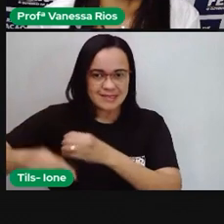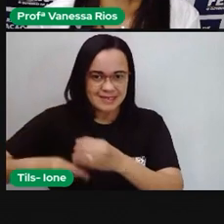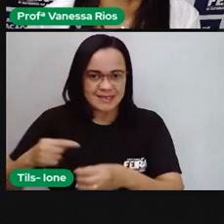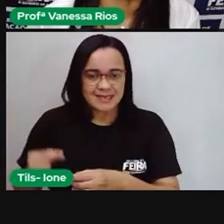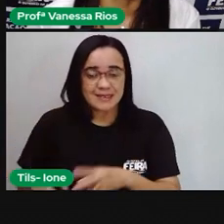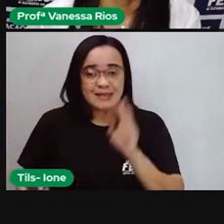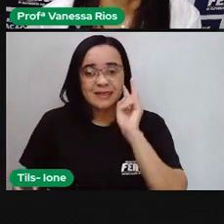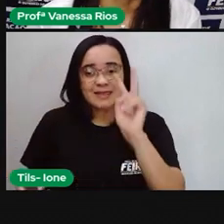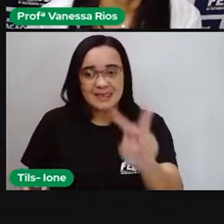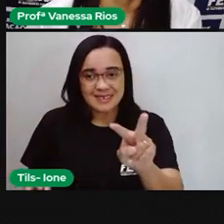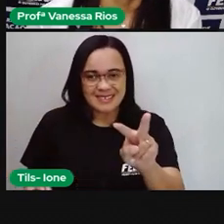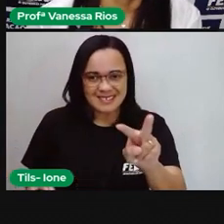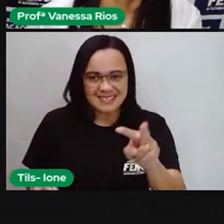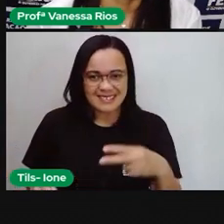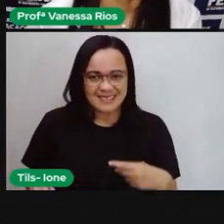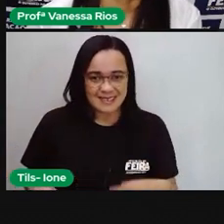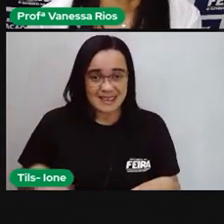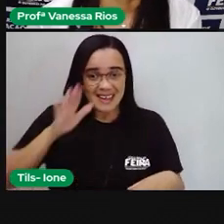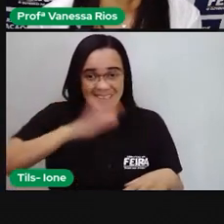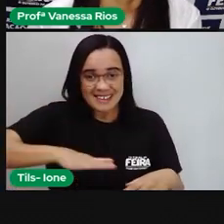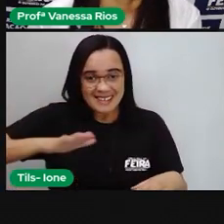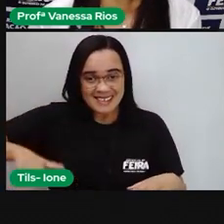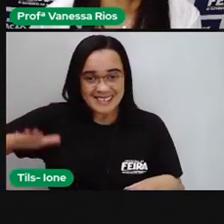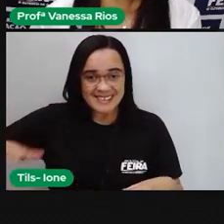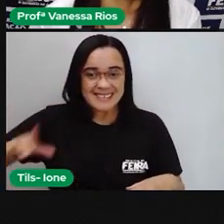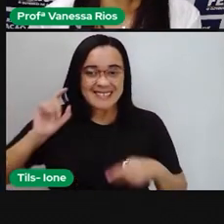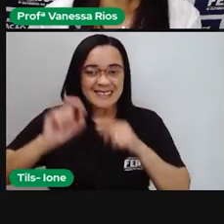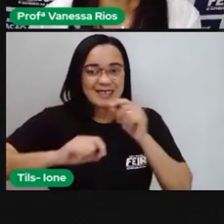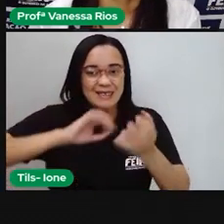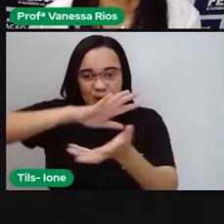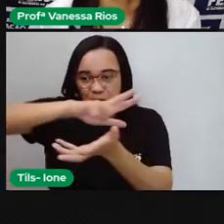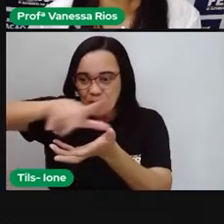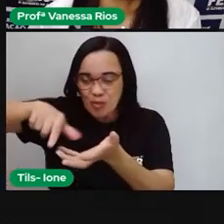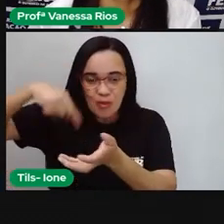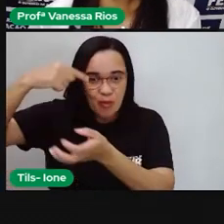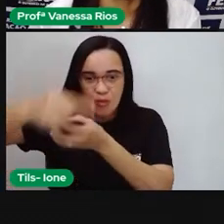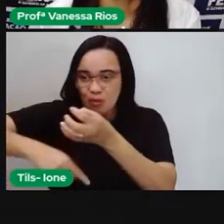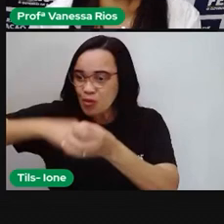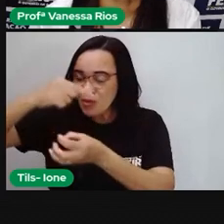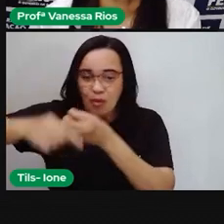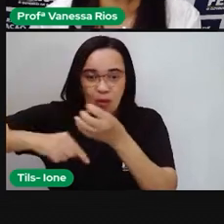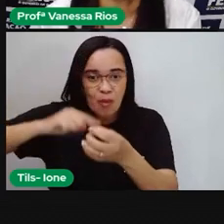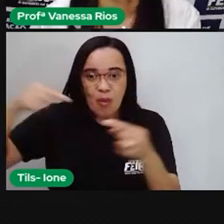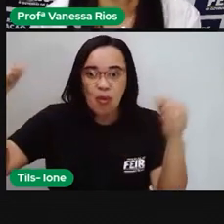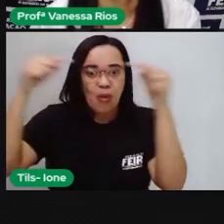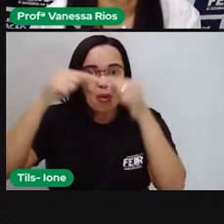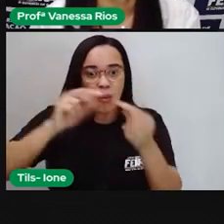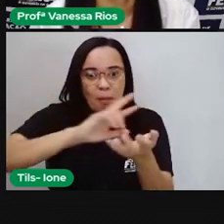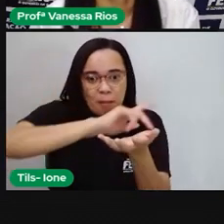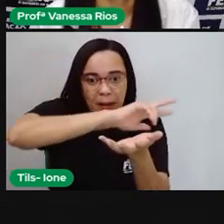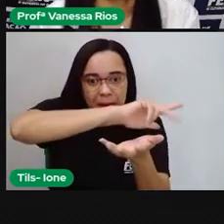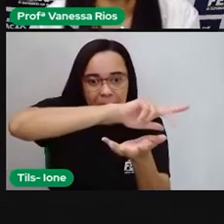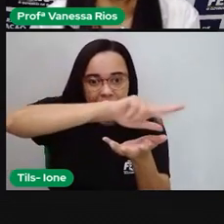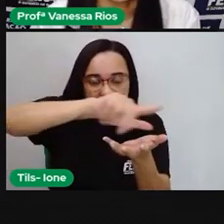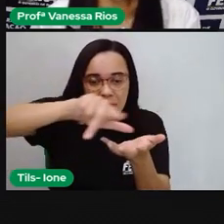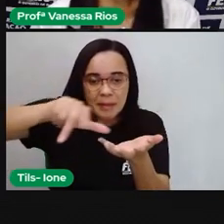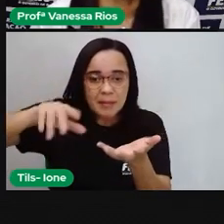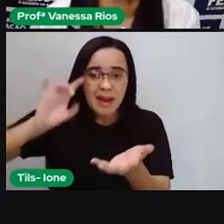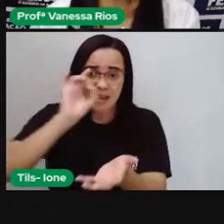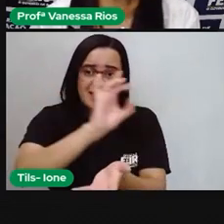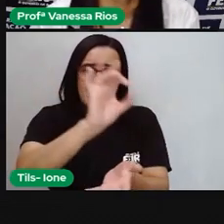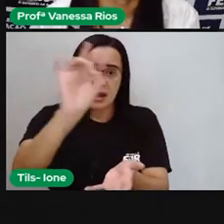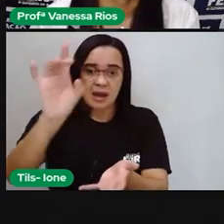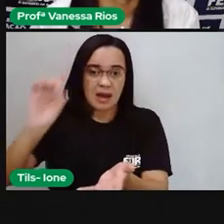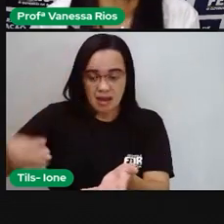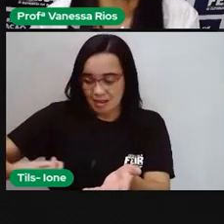ilustrar, né? O quanto é diverso, o quanto a diversidade está presente aí no modo de vida das